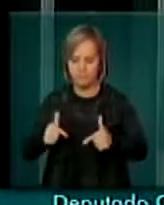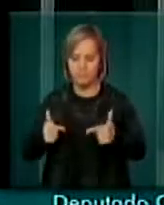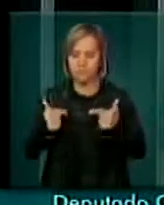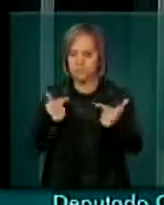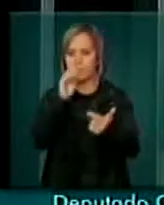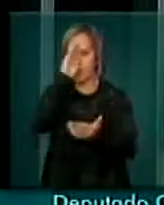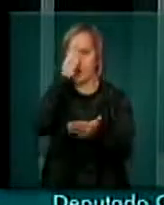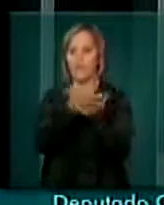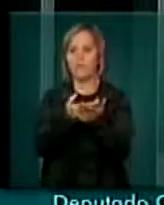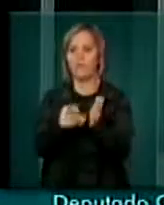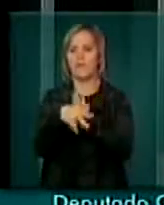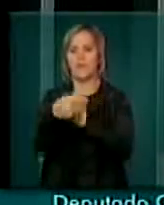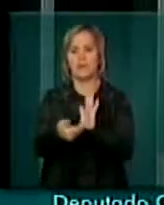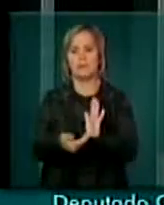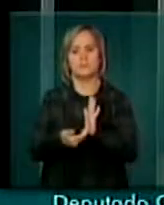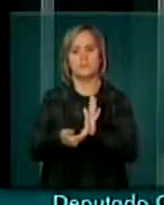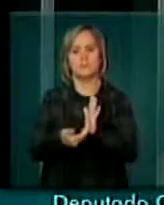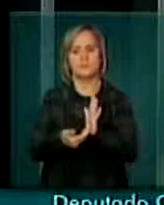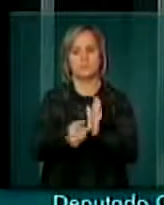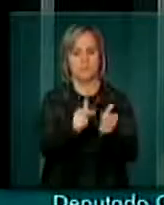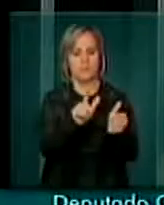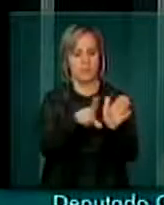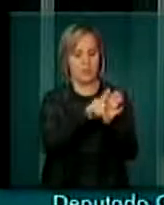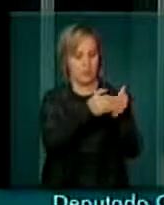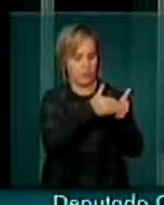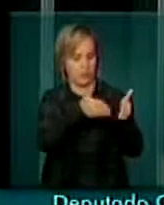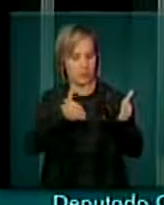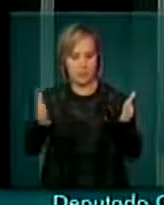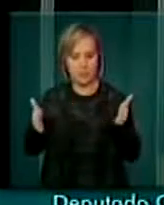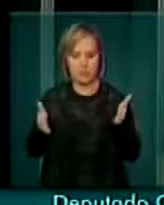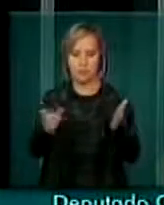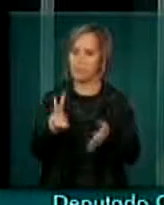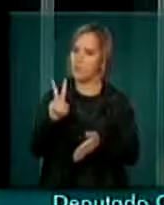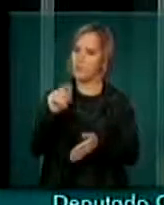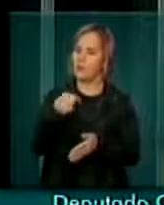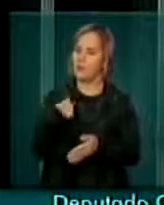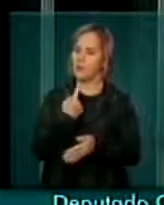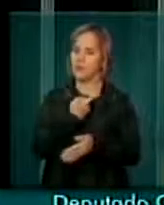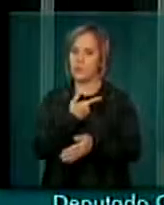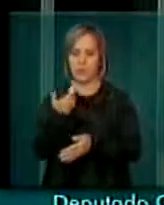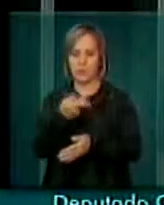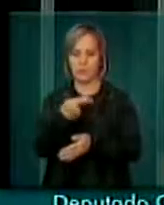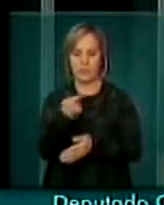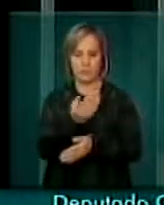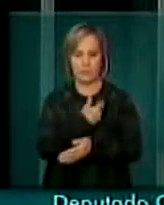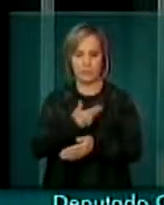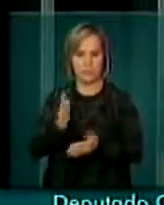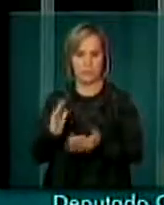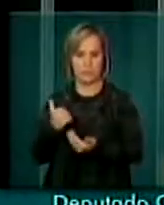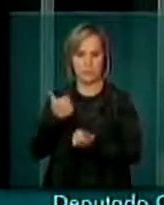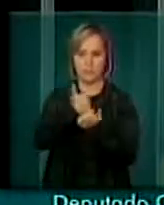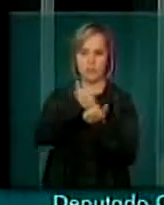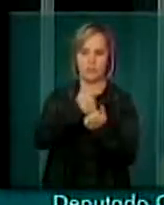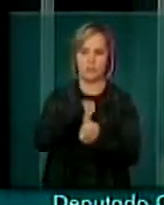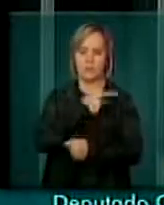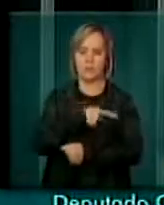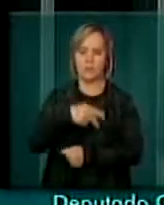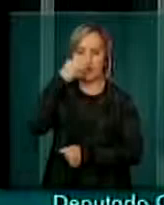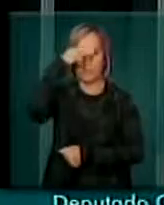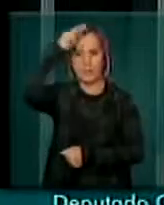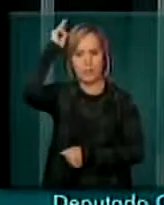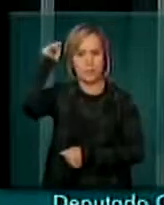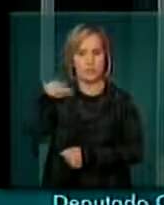confiança nesta legislatura, uma vez que nós, à frente desta Casa, está o presidente Michel Temer. Estamos